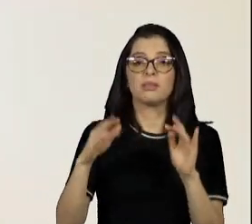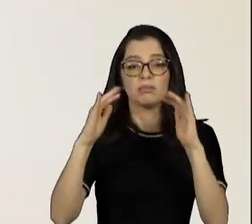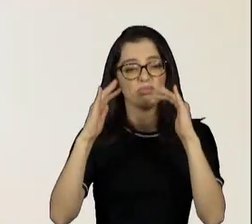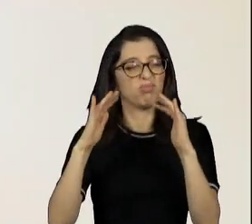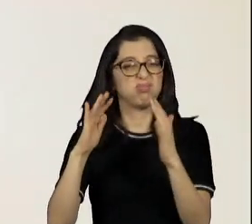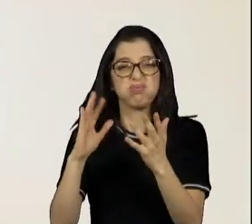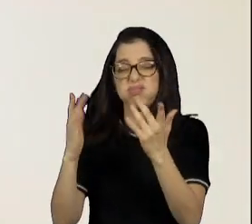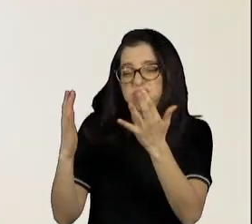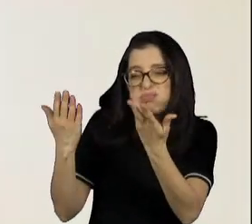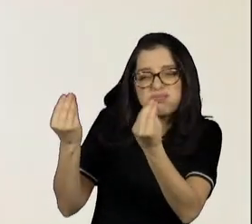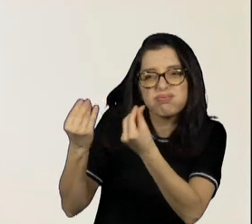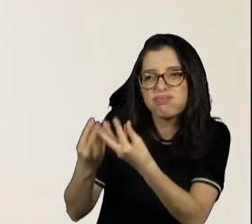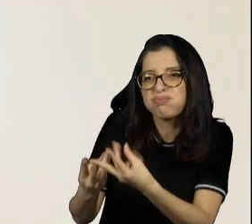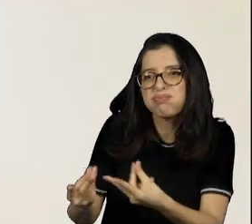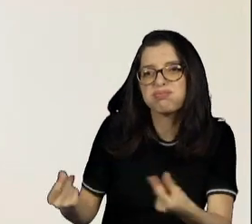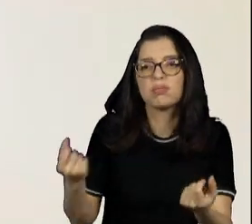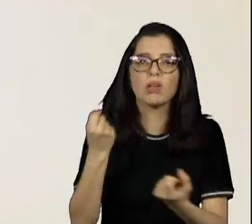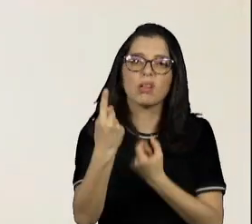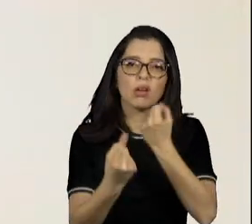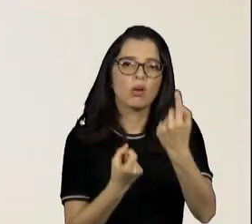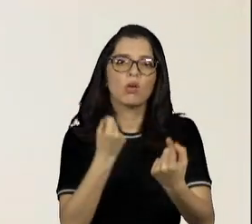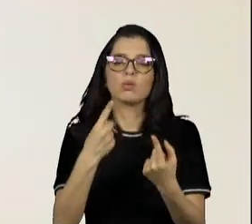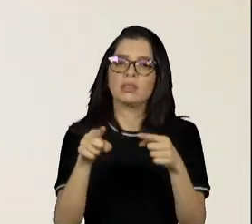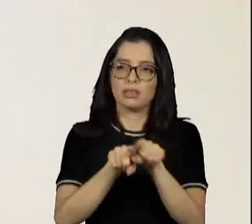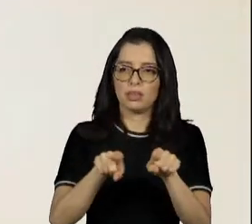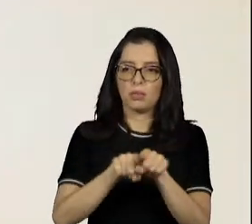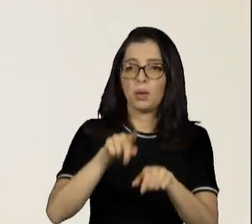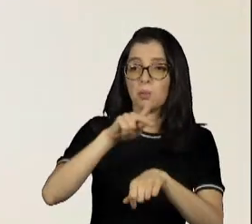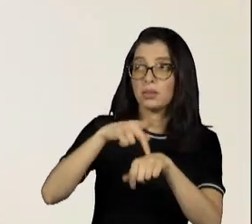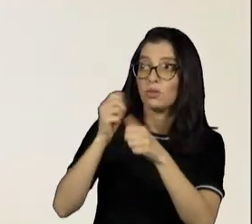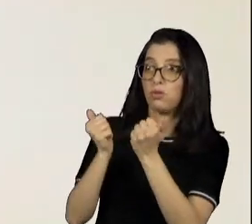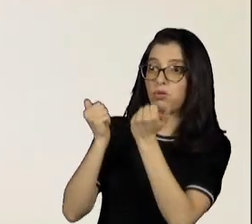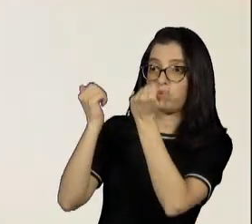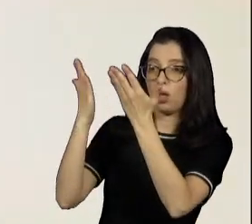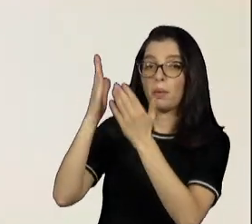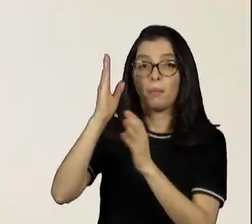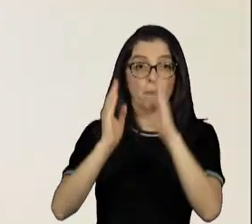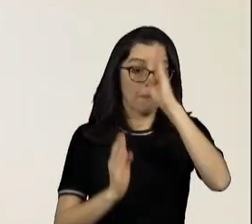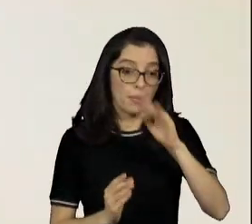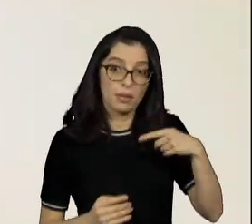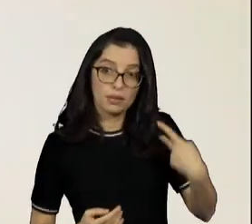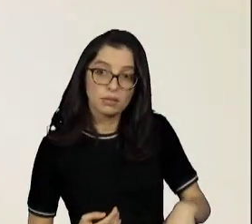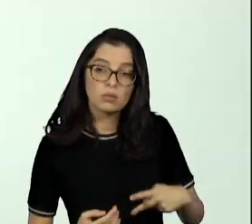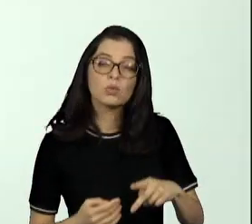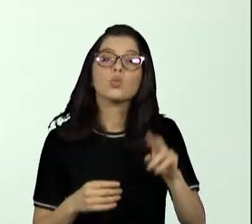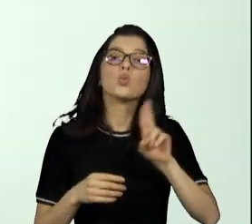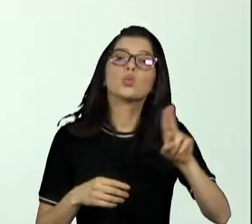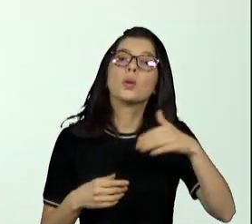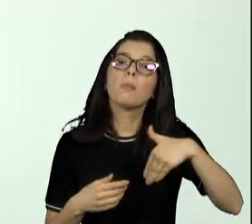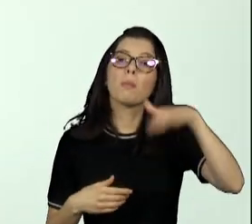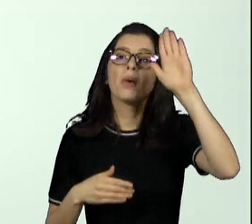de muitos canais, não só aqui no Brasil, mas fora do Brasil, usarem demais, então as pessoas tampouco querem ver.